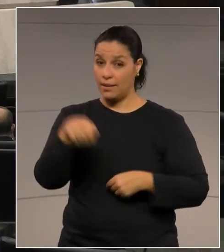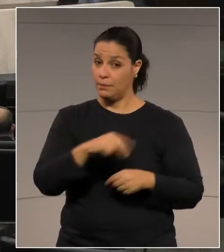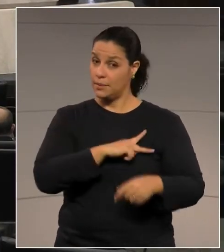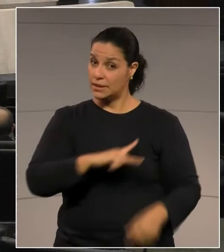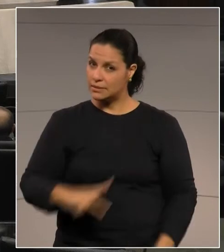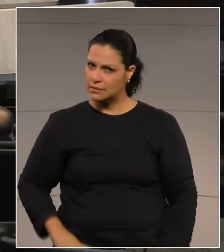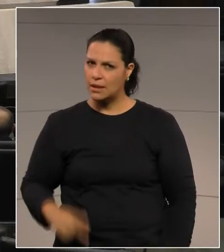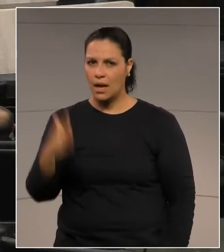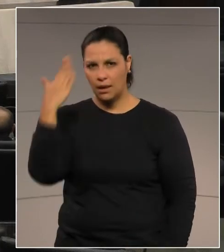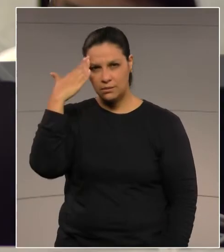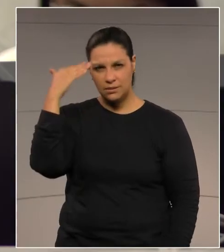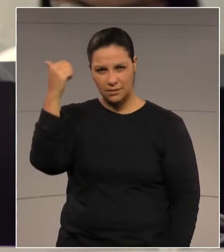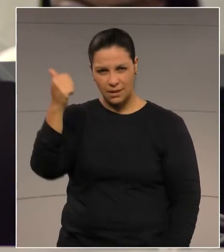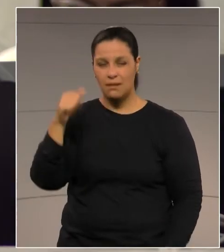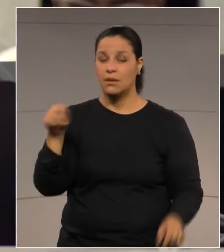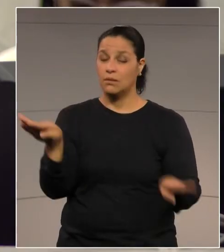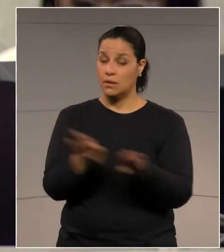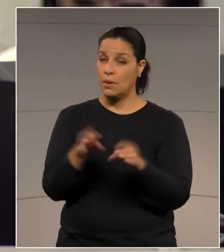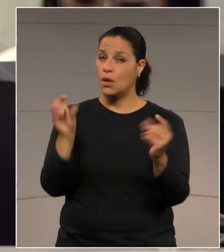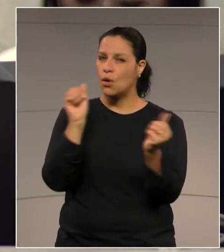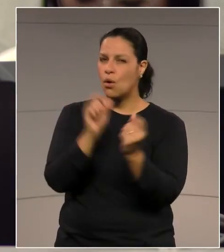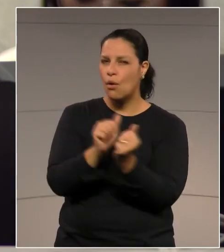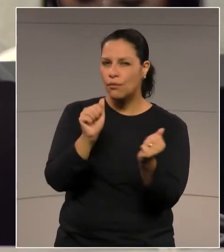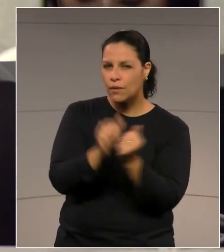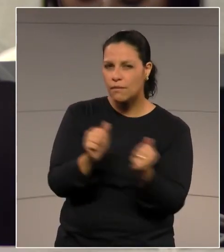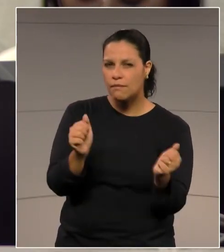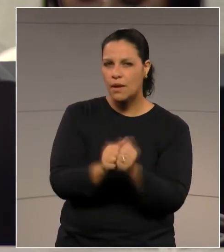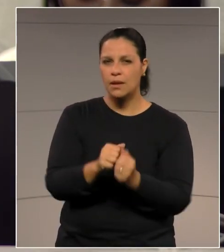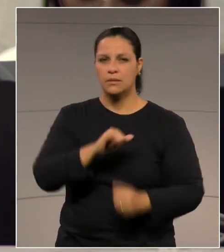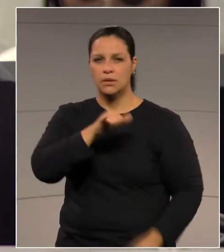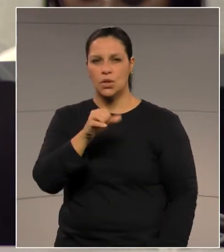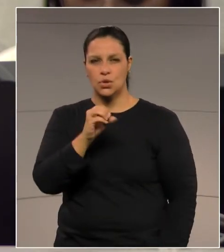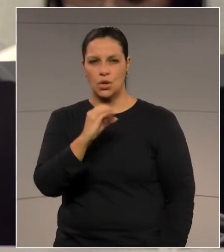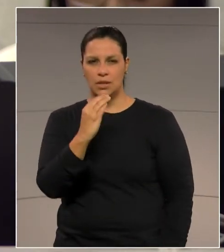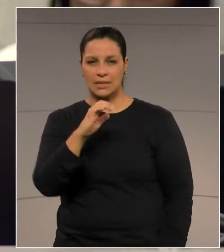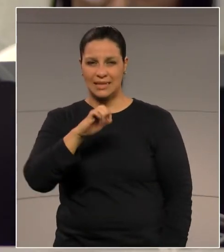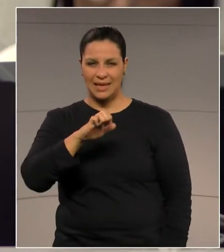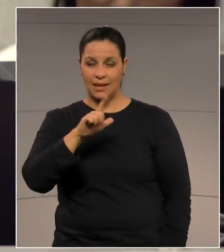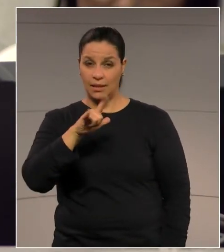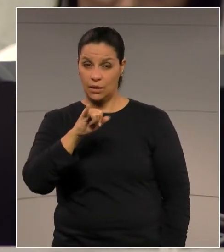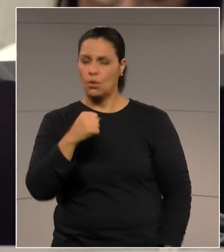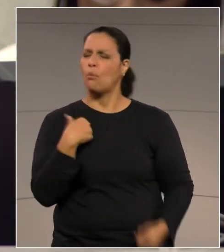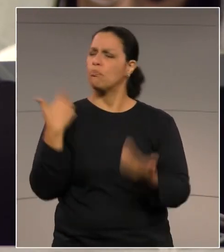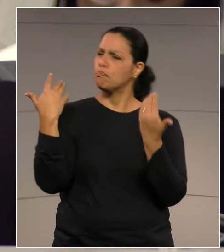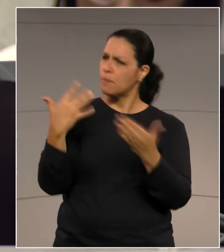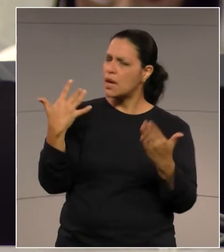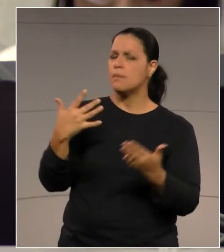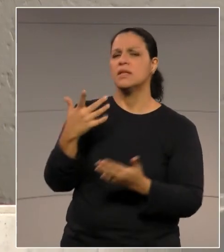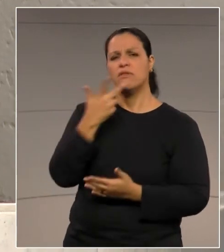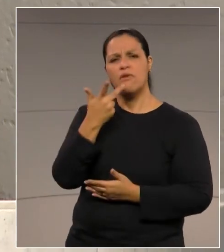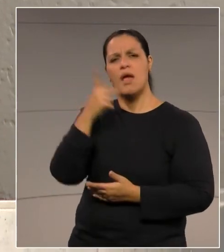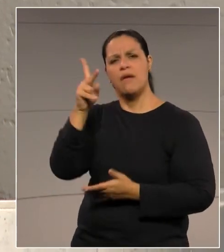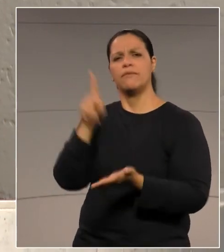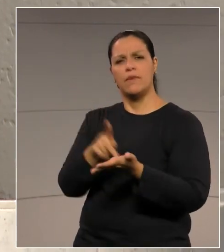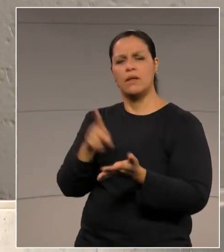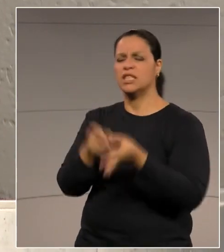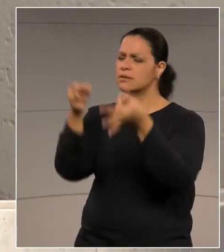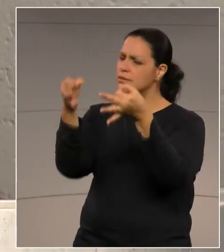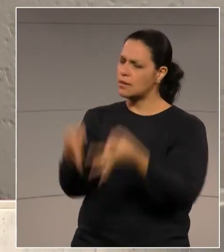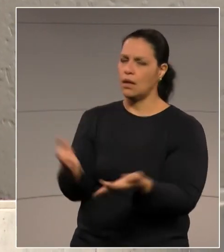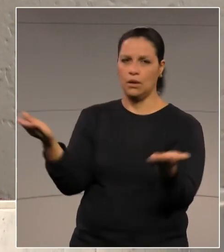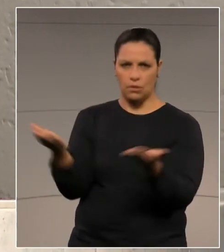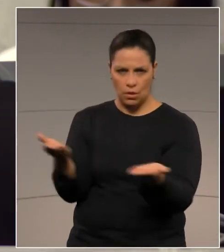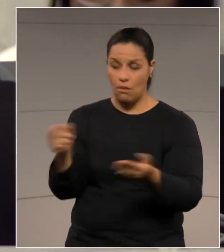com o deputado Jocelito, eu quero parabenizá-lo e dizer que foi feito justiça. Deputado Jocelito, realmente